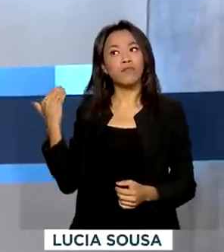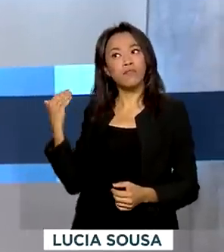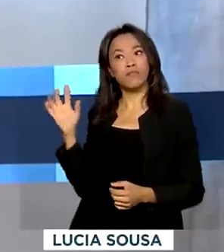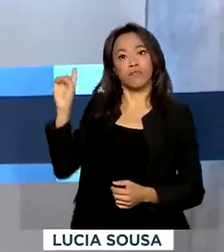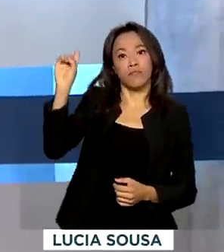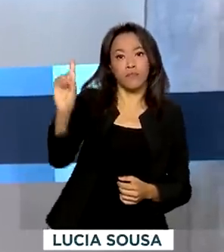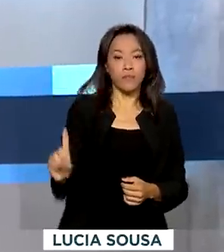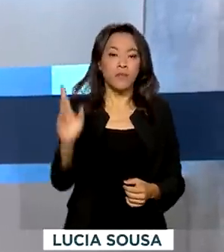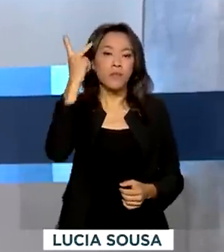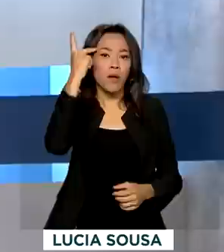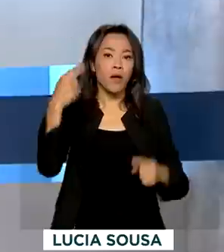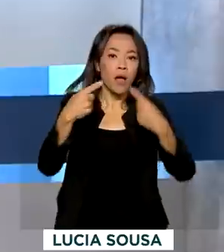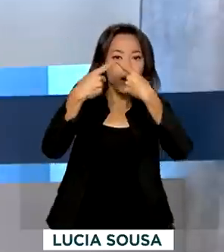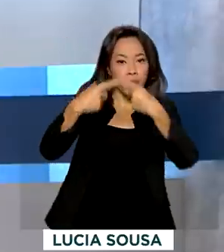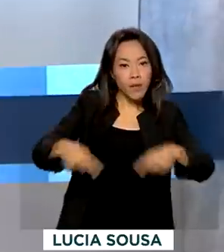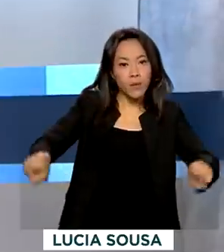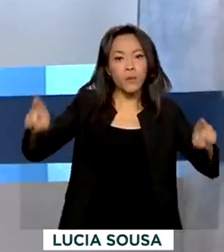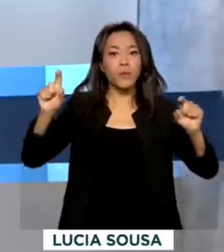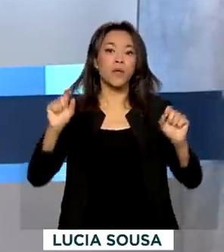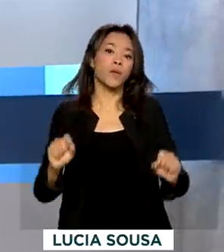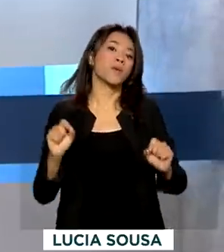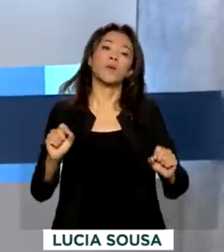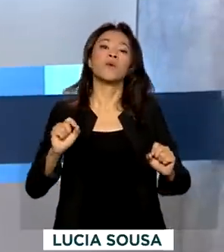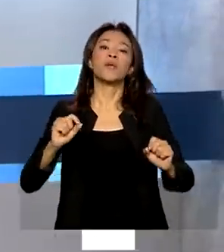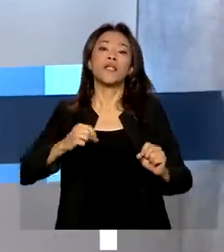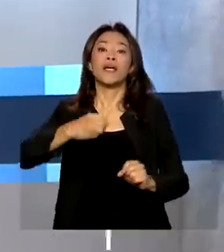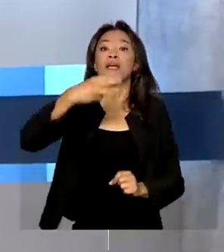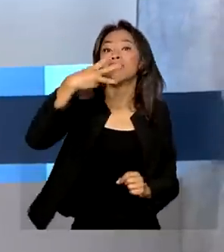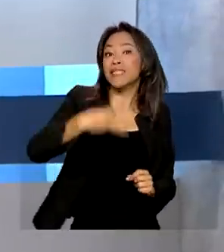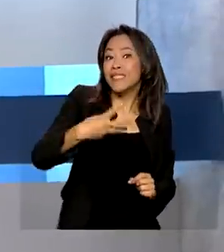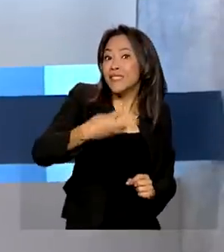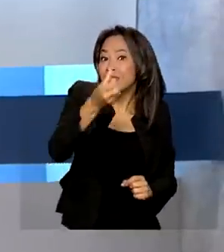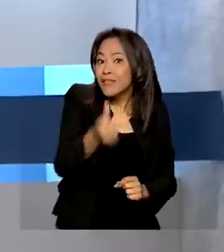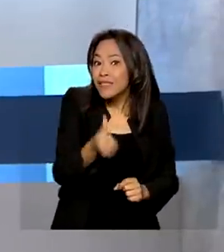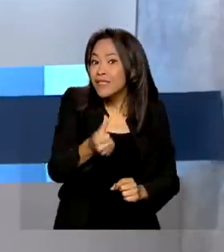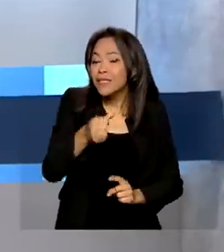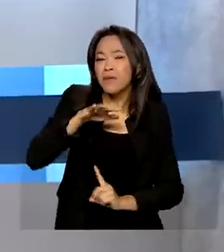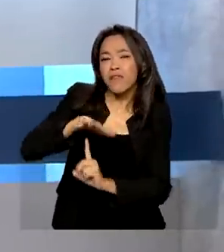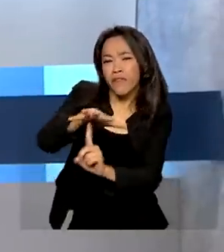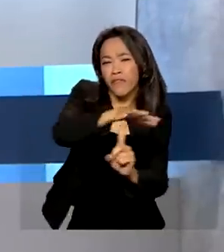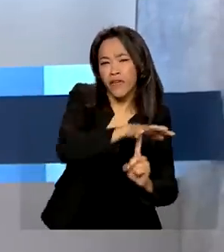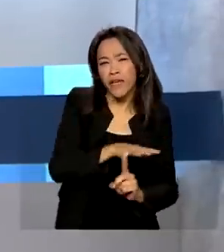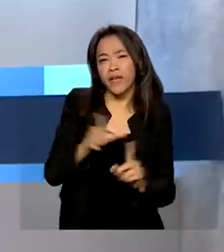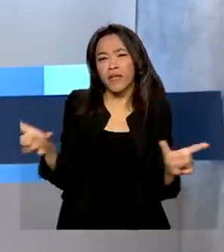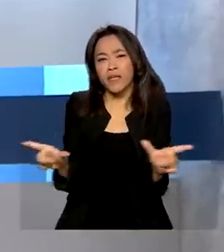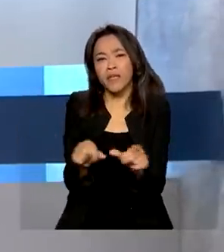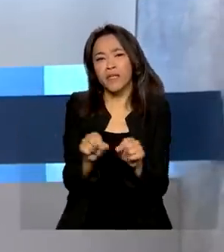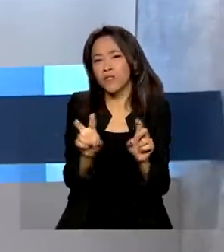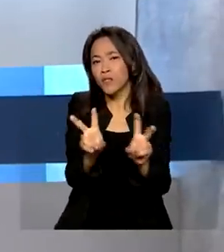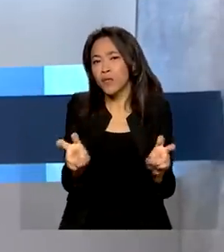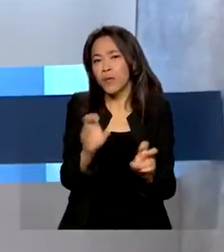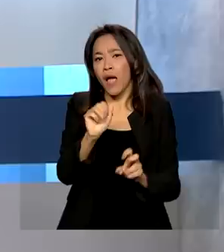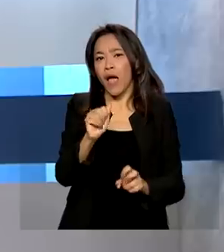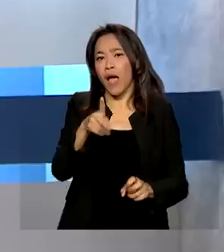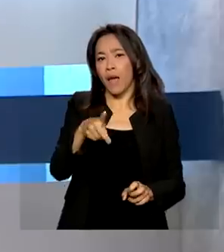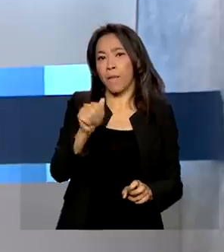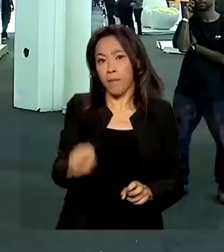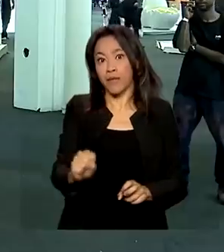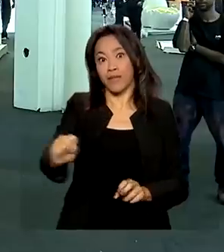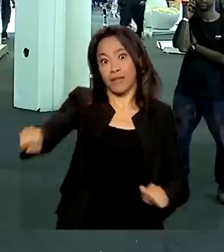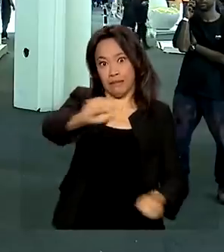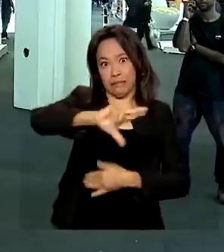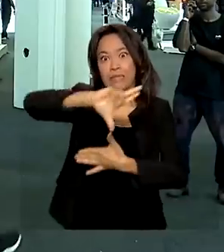abertura da 36ª APAS Show, considerada a maior feira do setor de alimentos e bebidas das Américas.